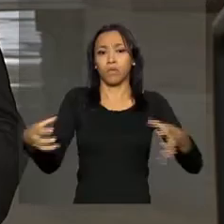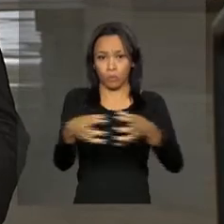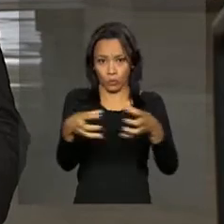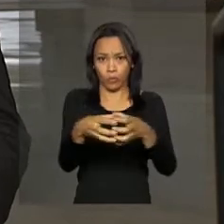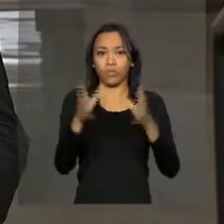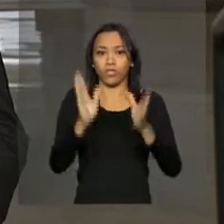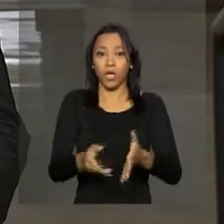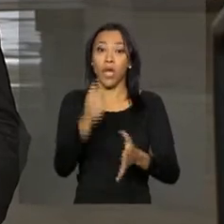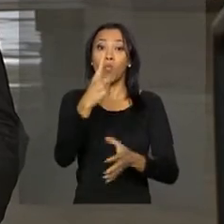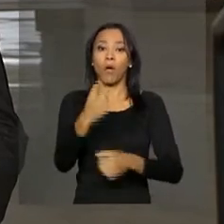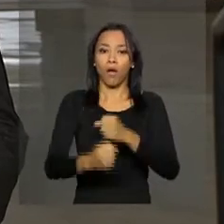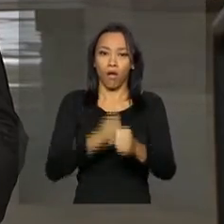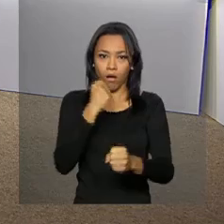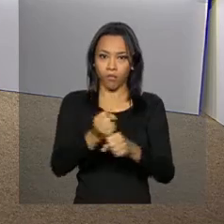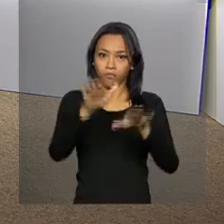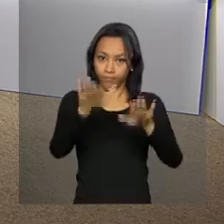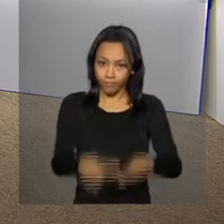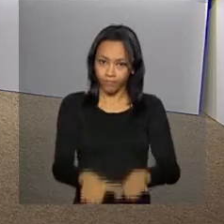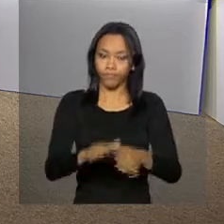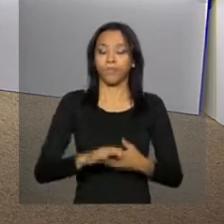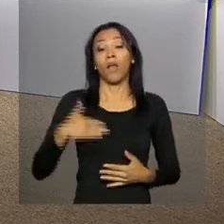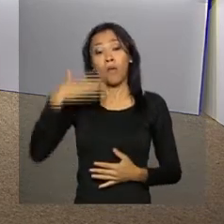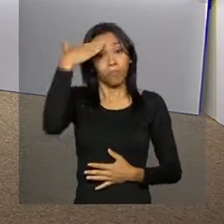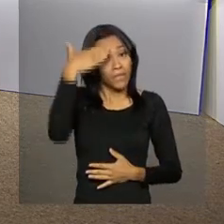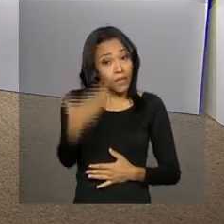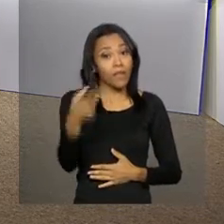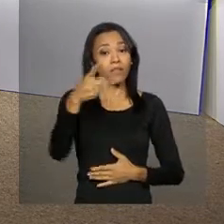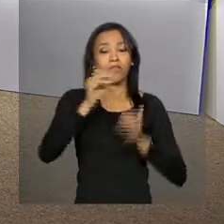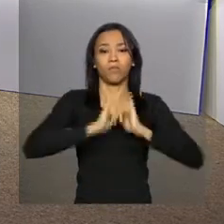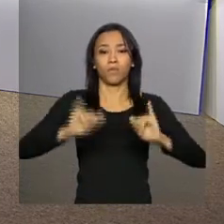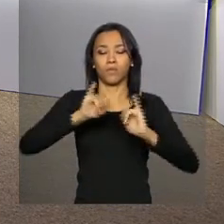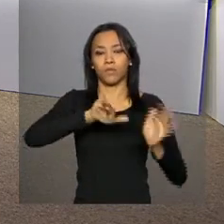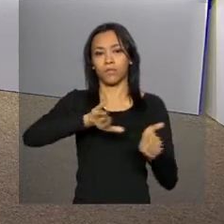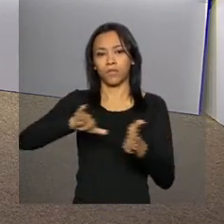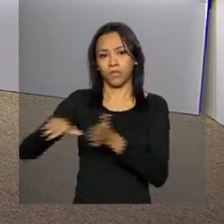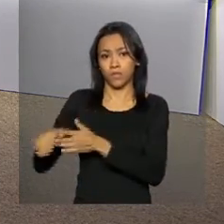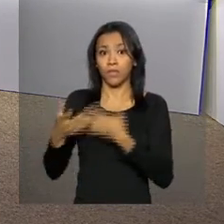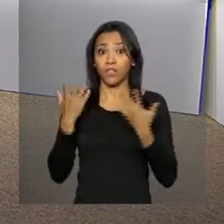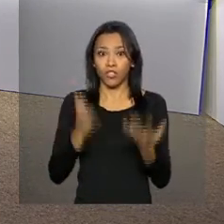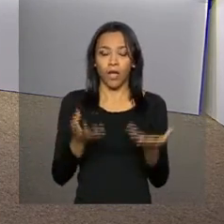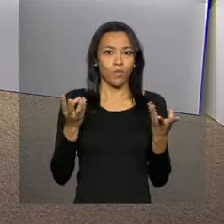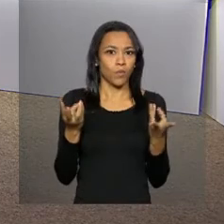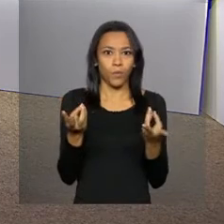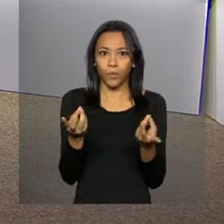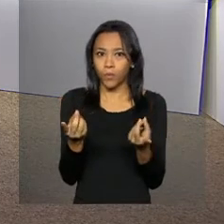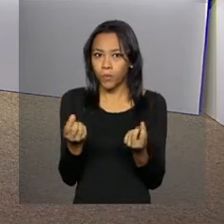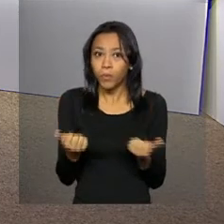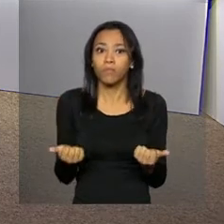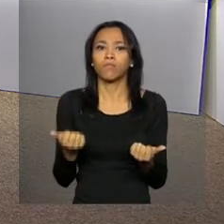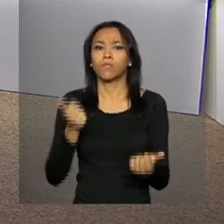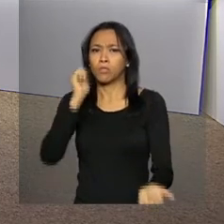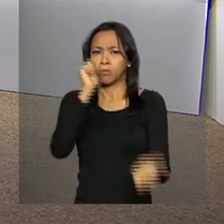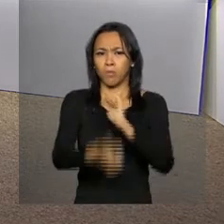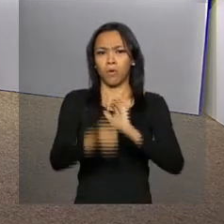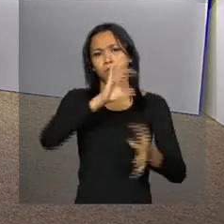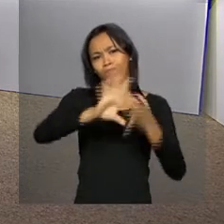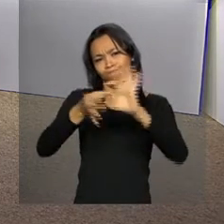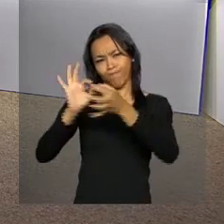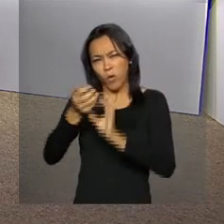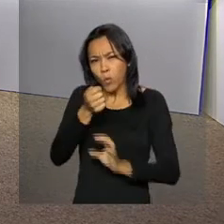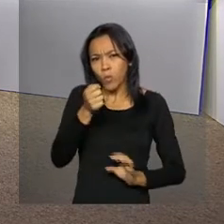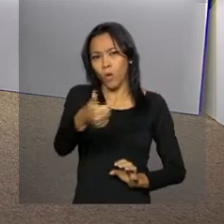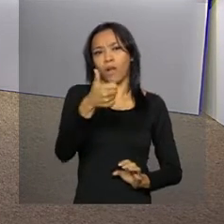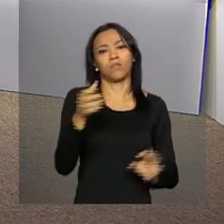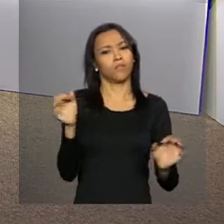é de um ano, Daniela. Obrigada, Leandro, pelas suas informações ao vivo. Contagem regressiva para os Jogos Olímpicos. Está